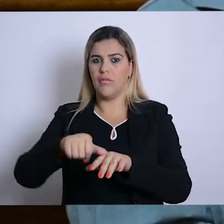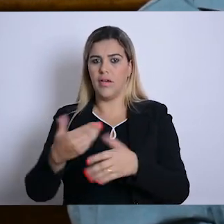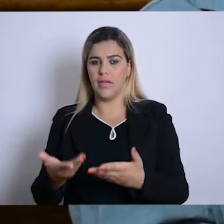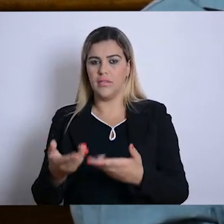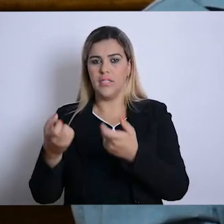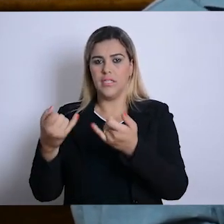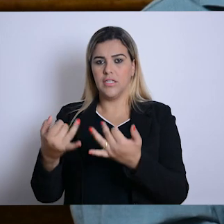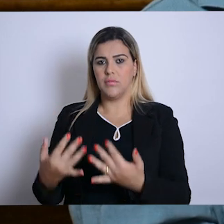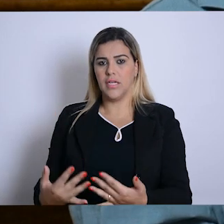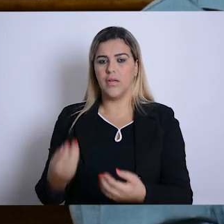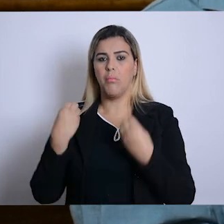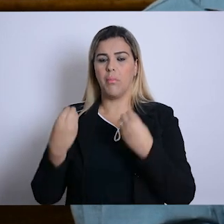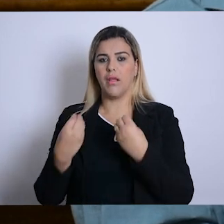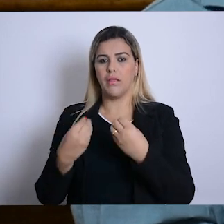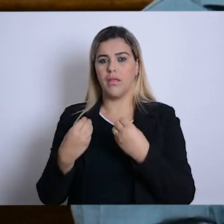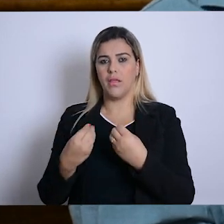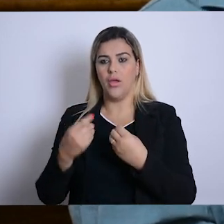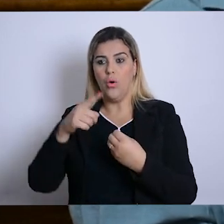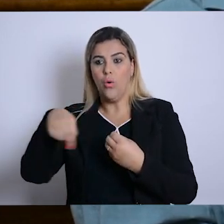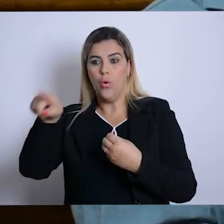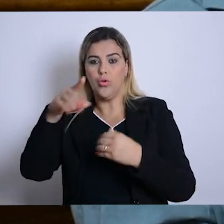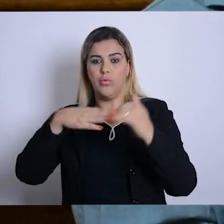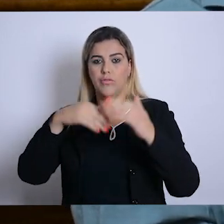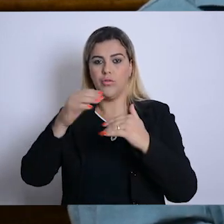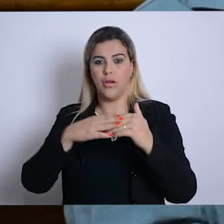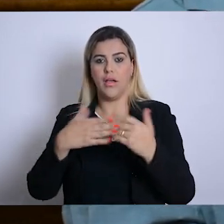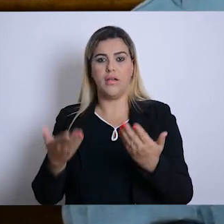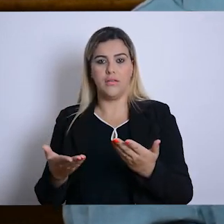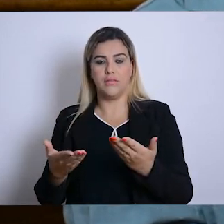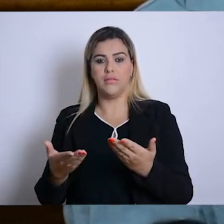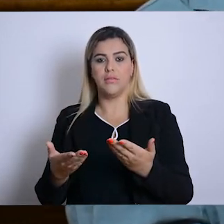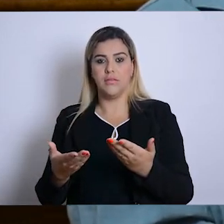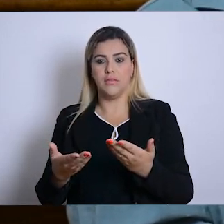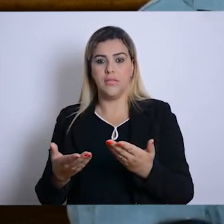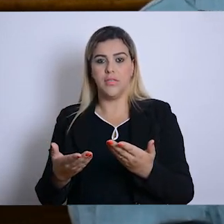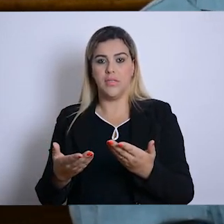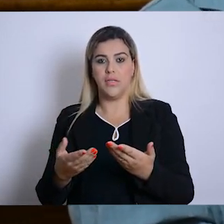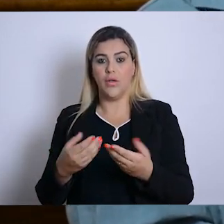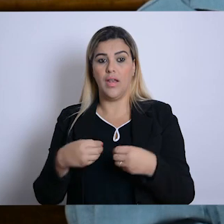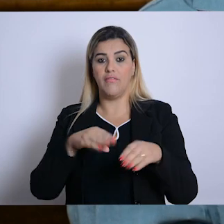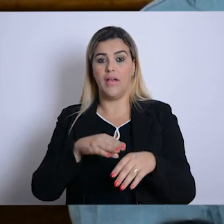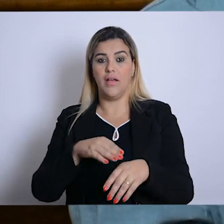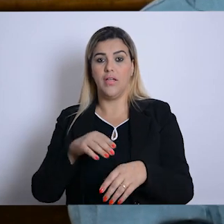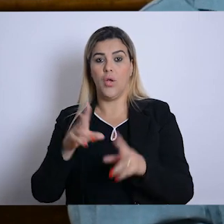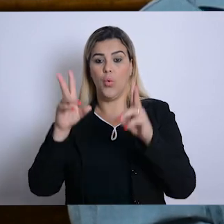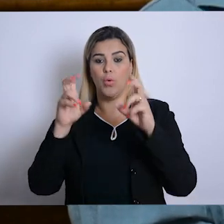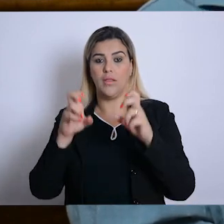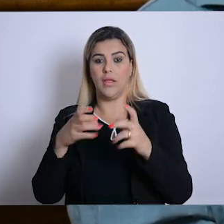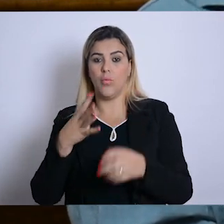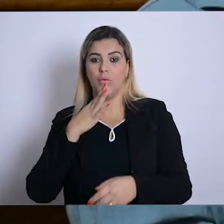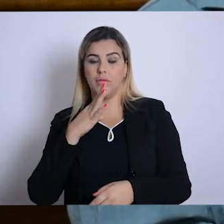do para que o profissional, o professor, ia levar ao aluno aquele tema, aquele conhecimento.